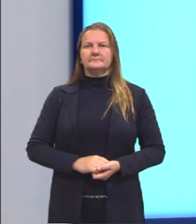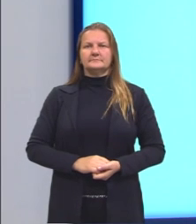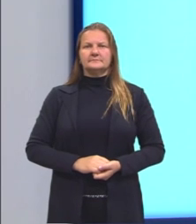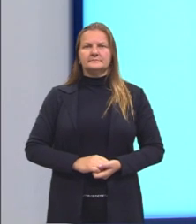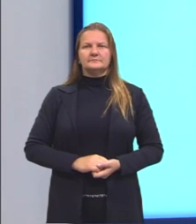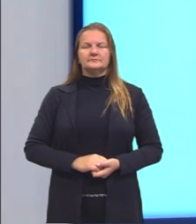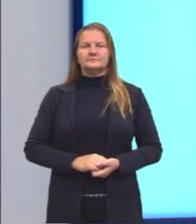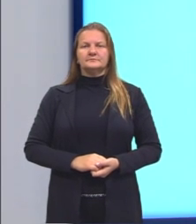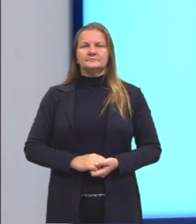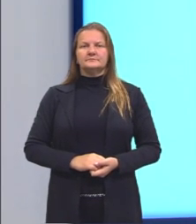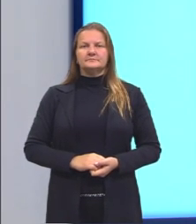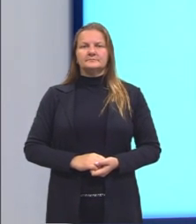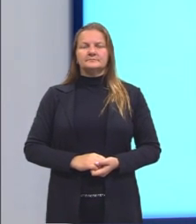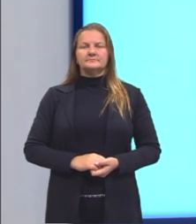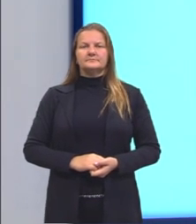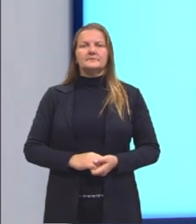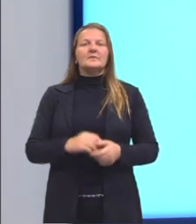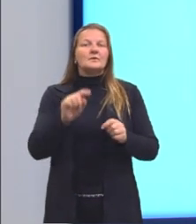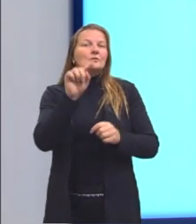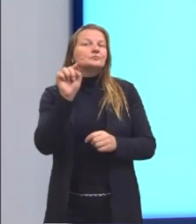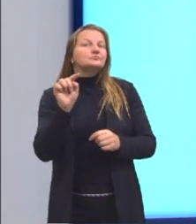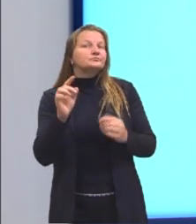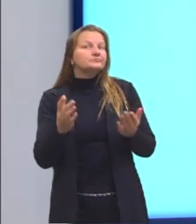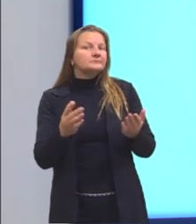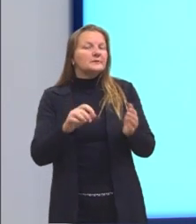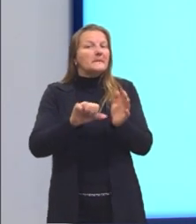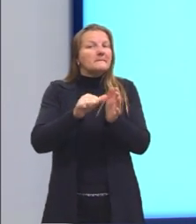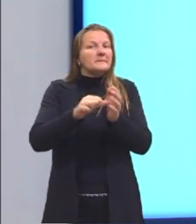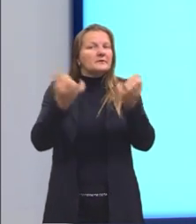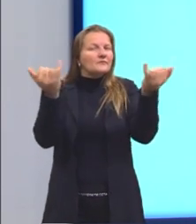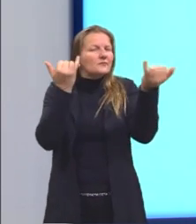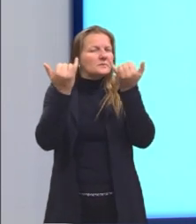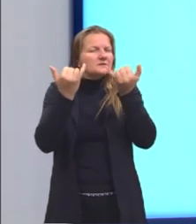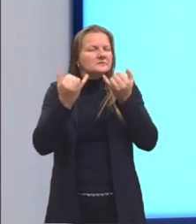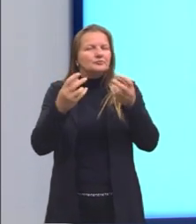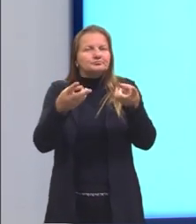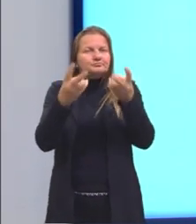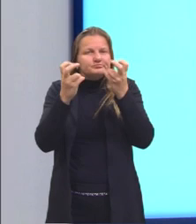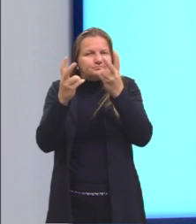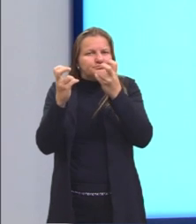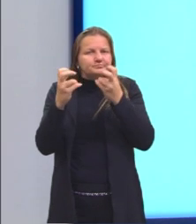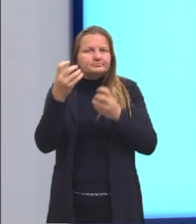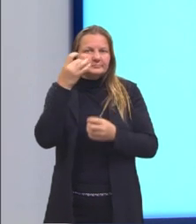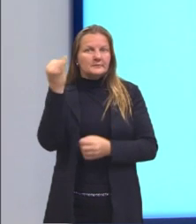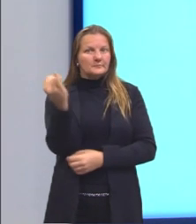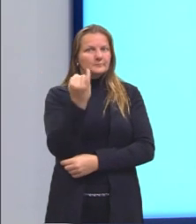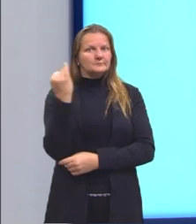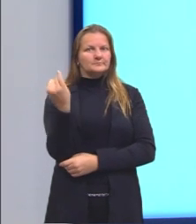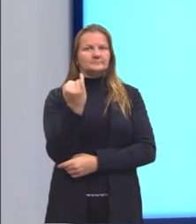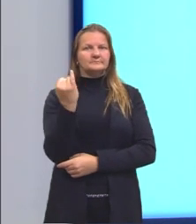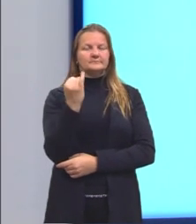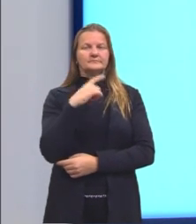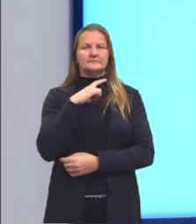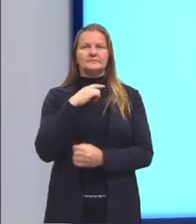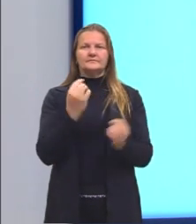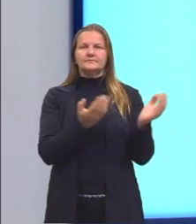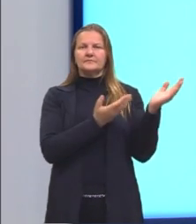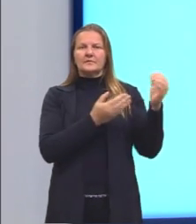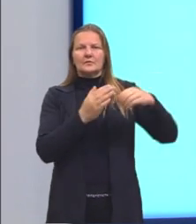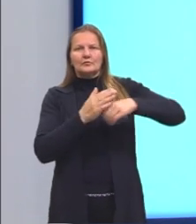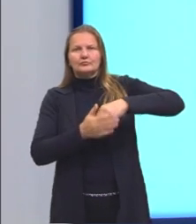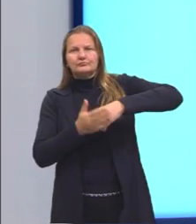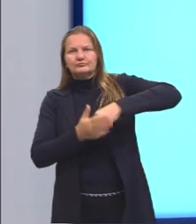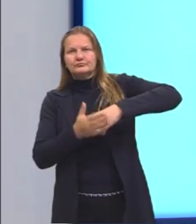Então, nós vamos considerar aqui primeiro algumas informações bem importantes. Ali, o desgaste,